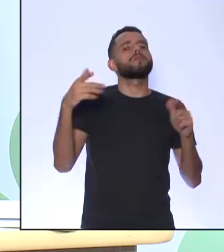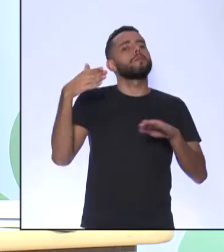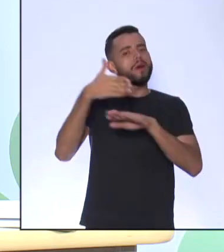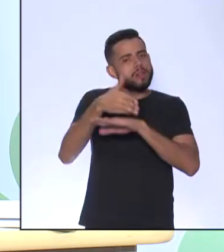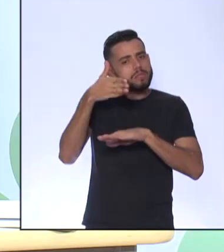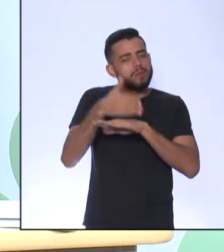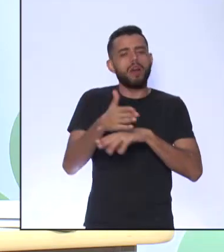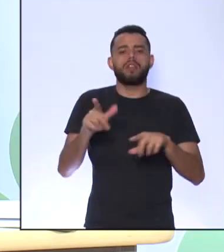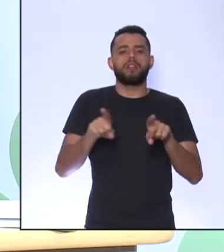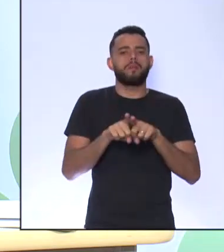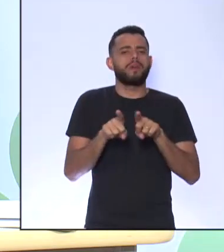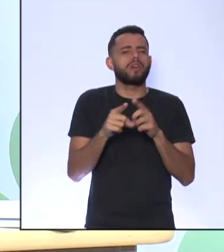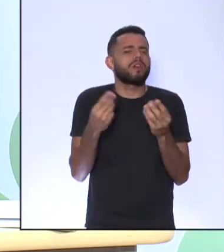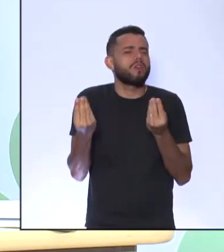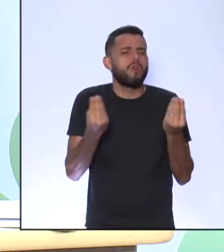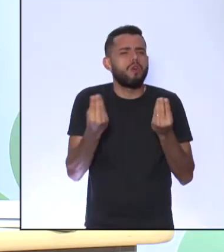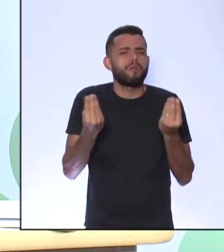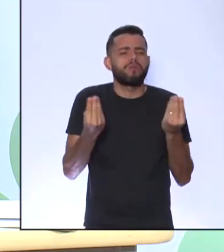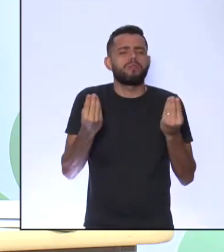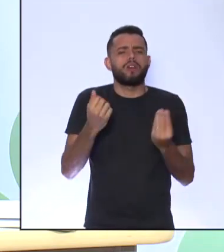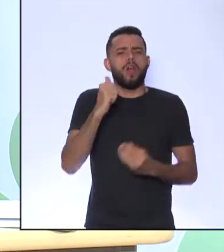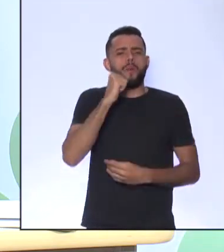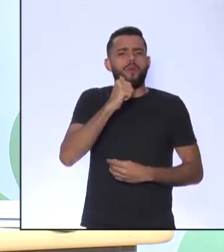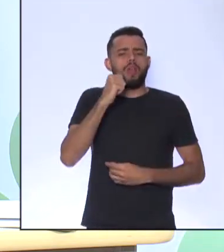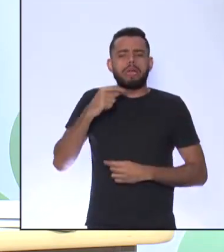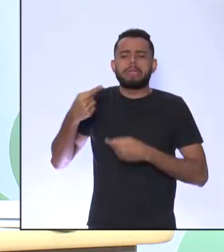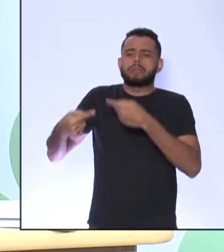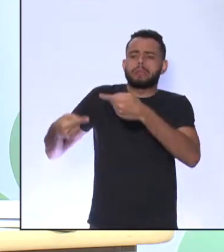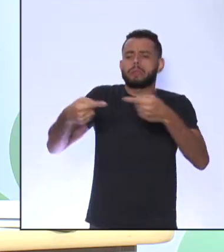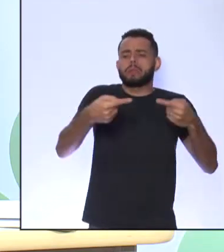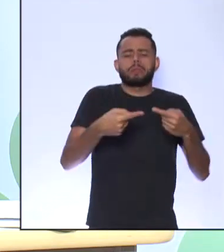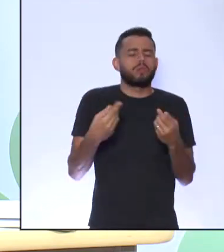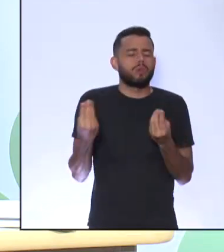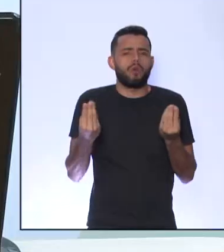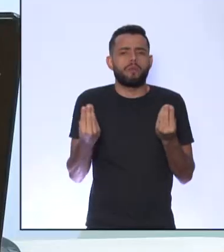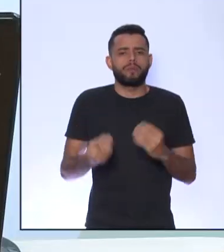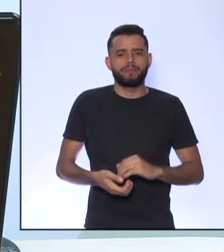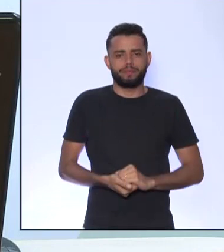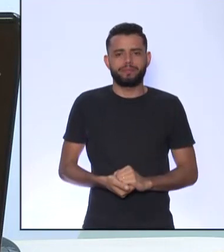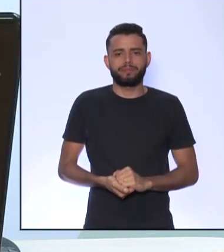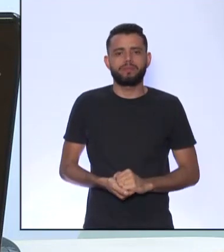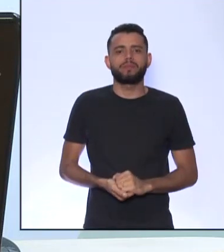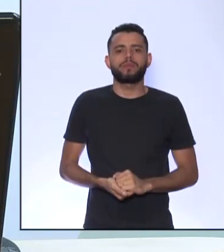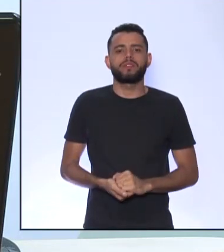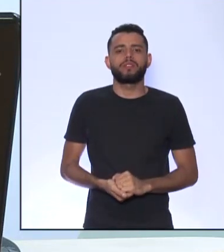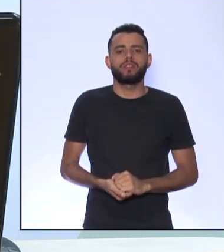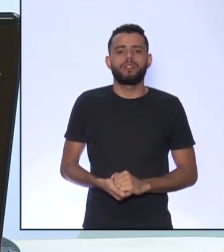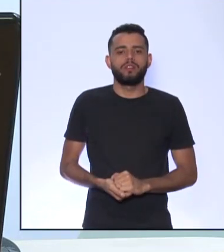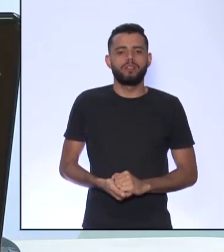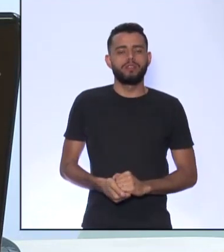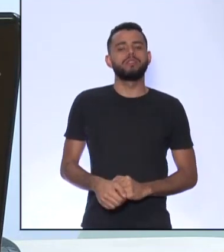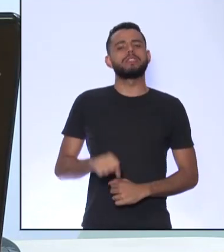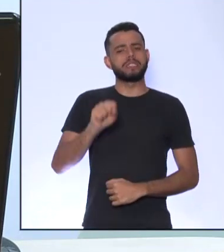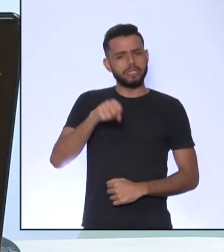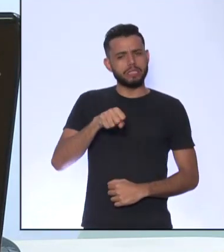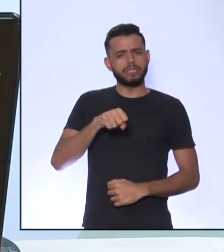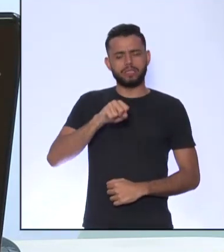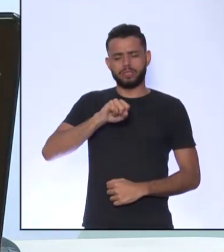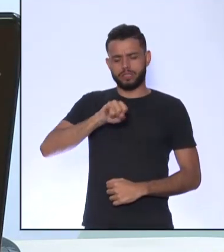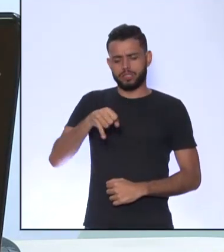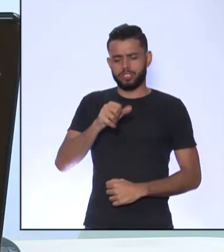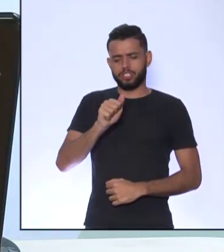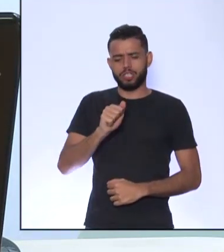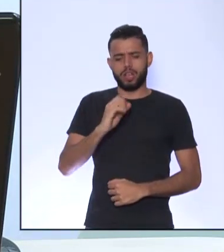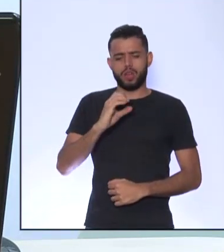presença das mulheres Nesse debate que você está falando Sim, existiram várias Jacobinas,